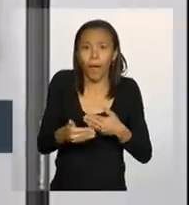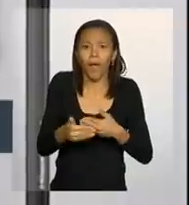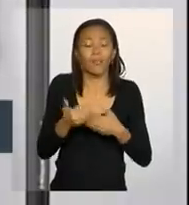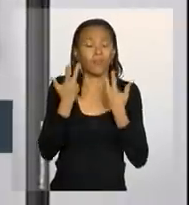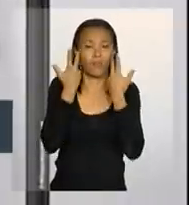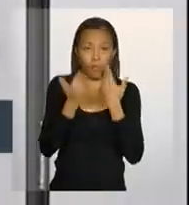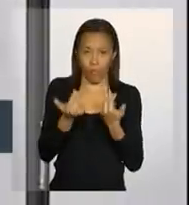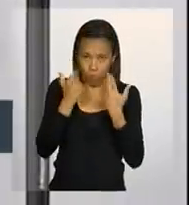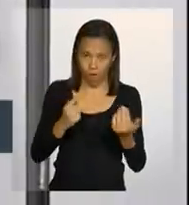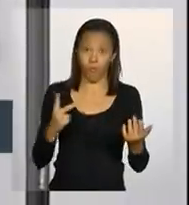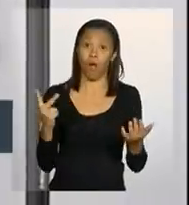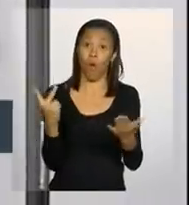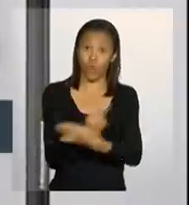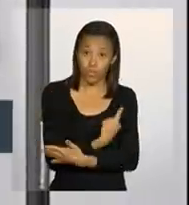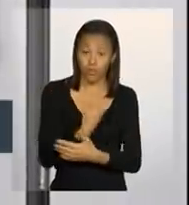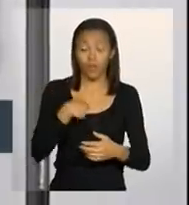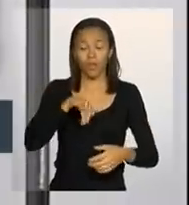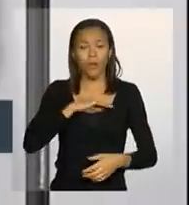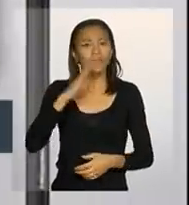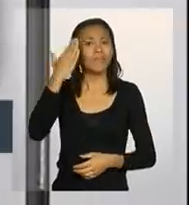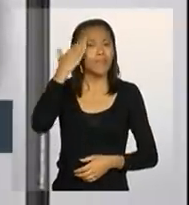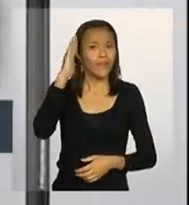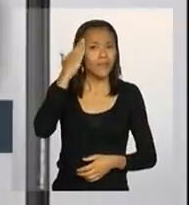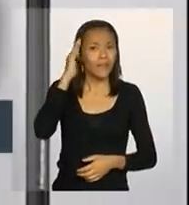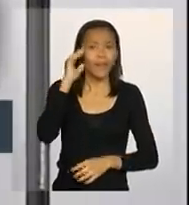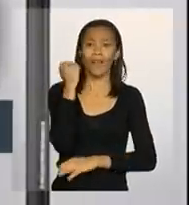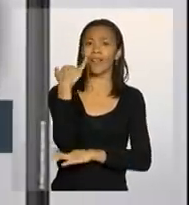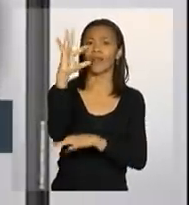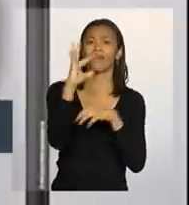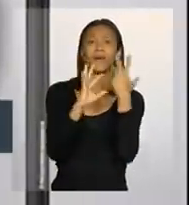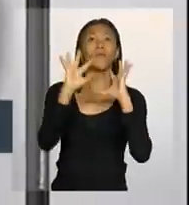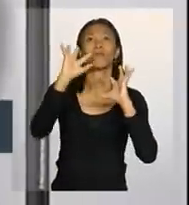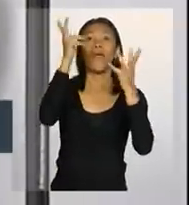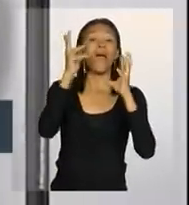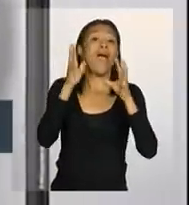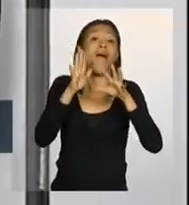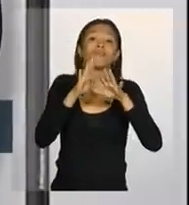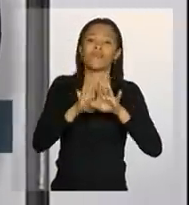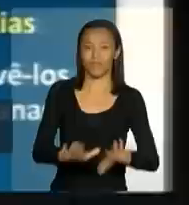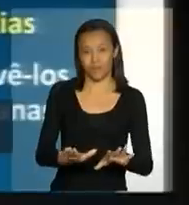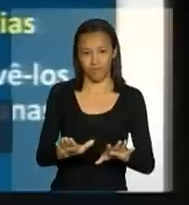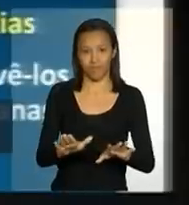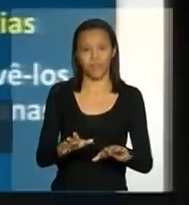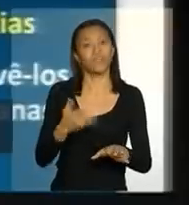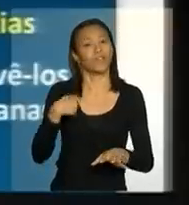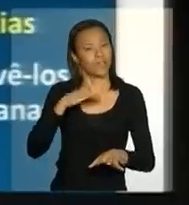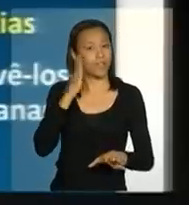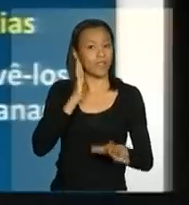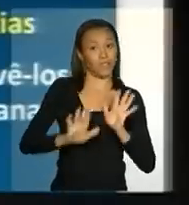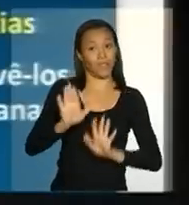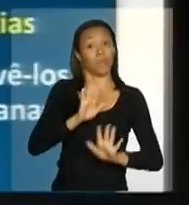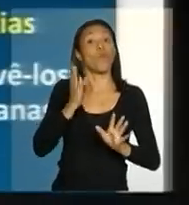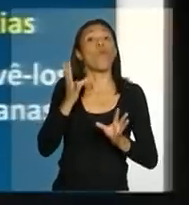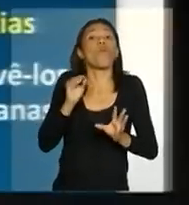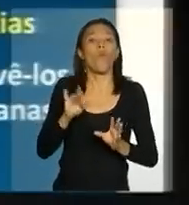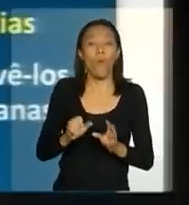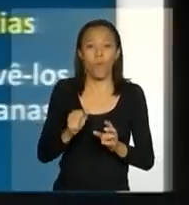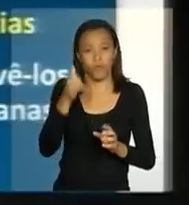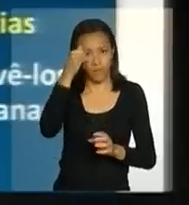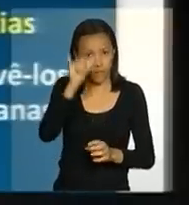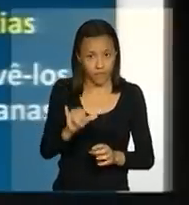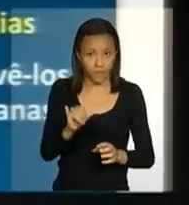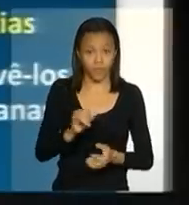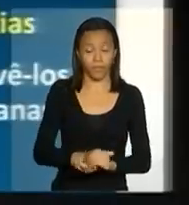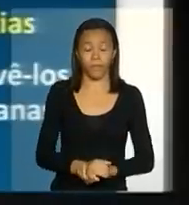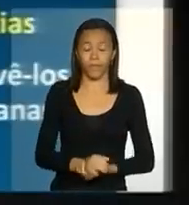A gente tem que entender que a natureza funciona desse jeito e tem que se preparar para tanto. Porém, não é